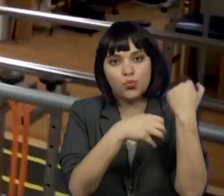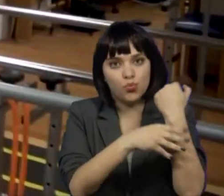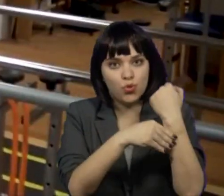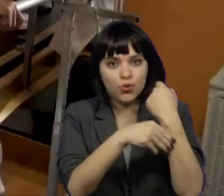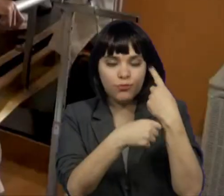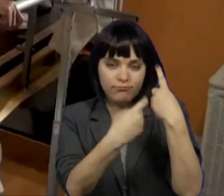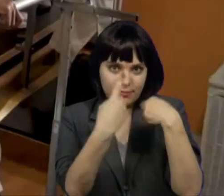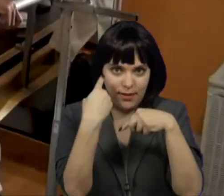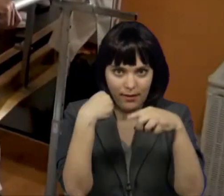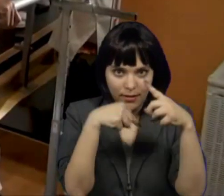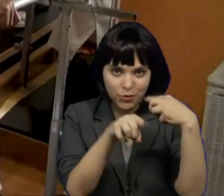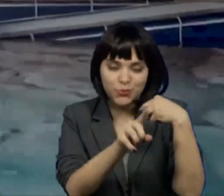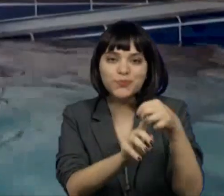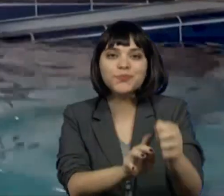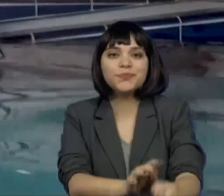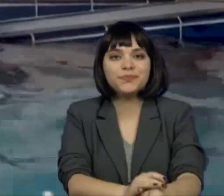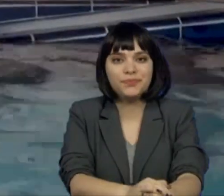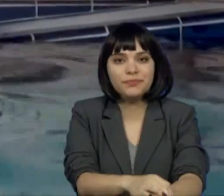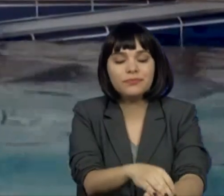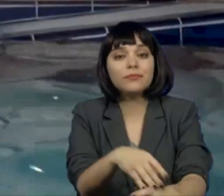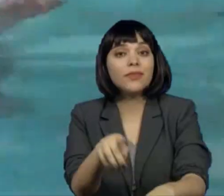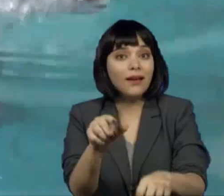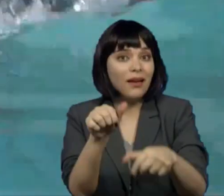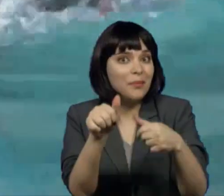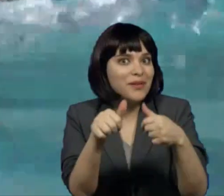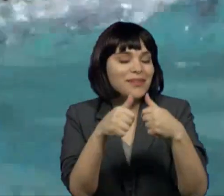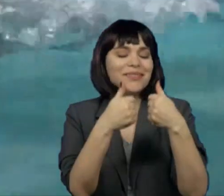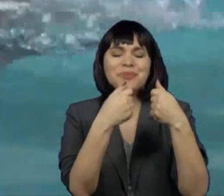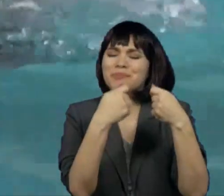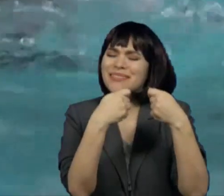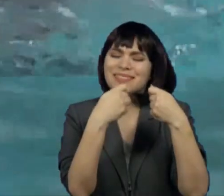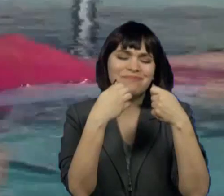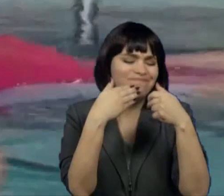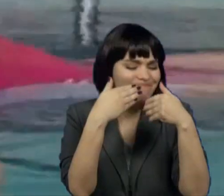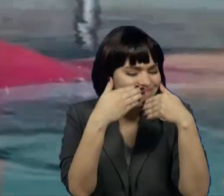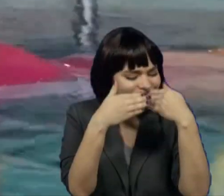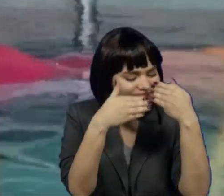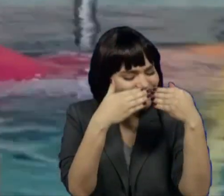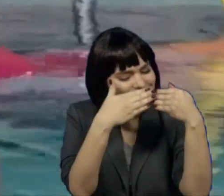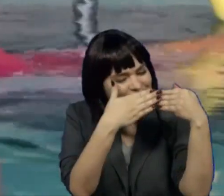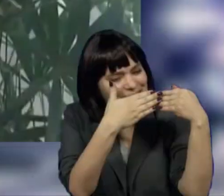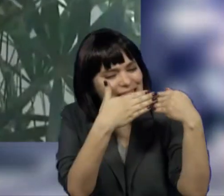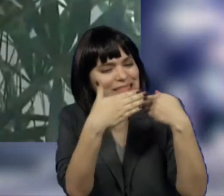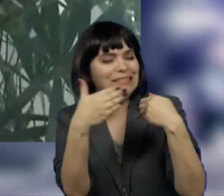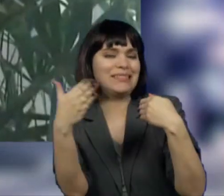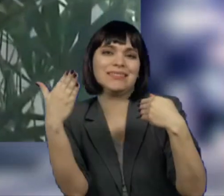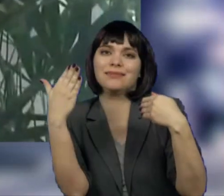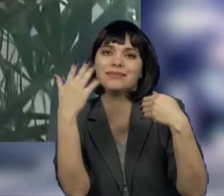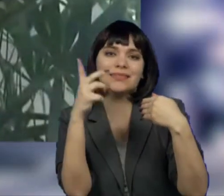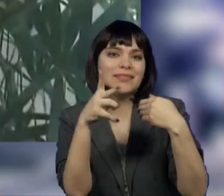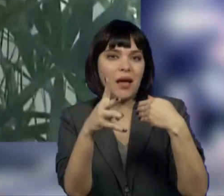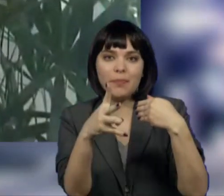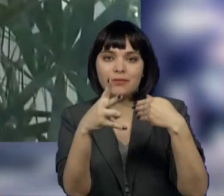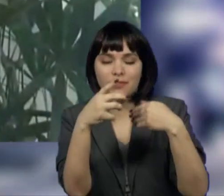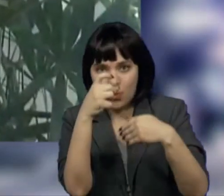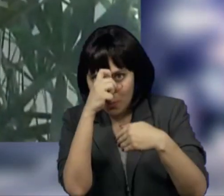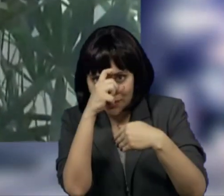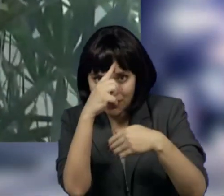acontecer desde o primeiro momento em que o paciente sai do hospital. O hospital